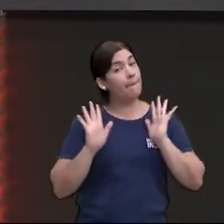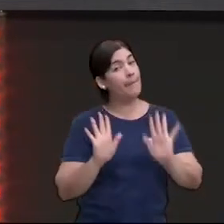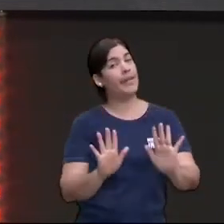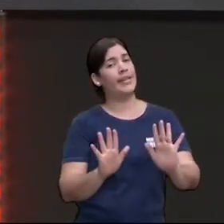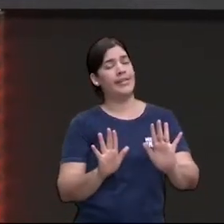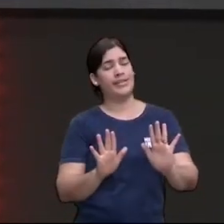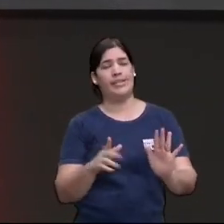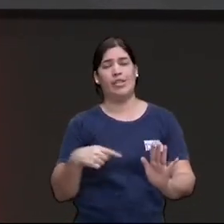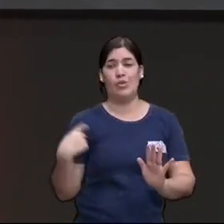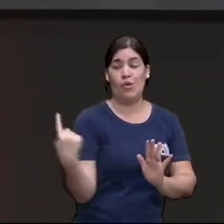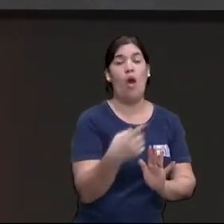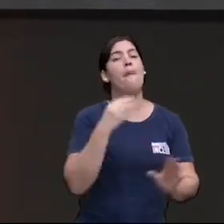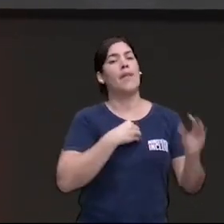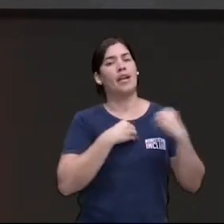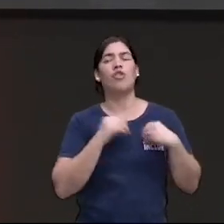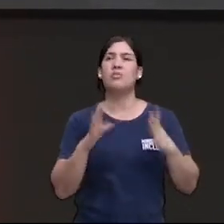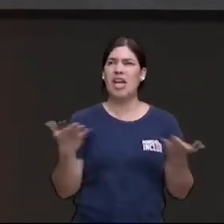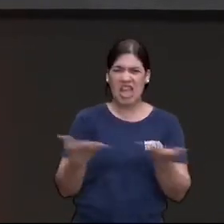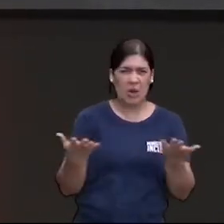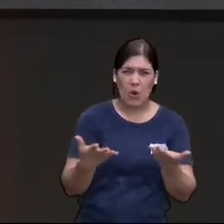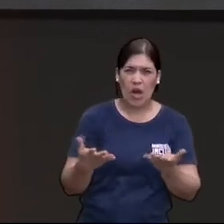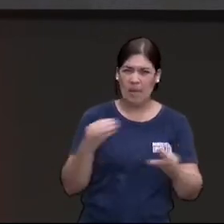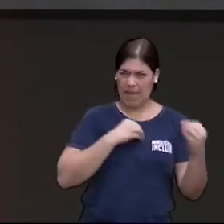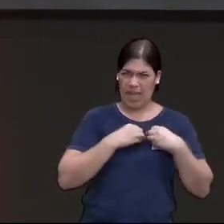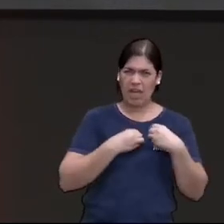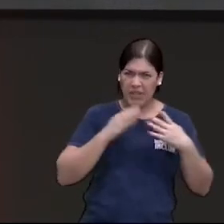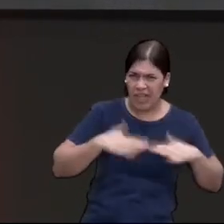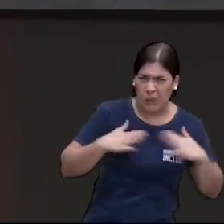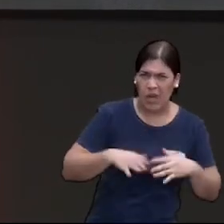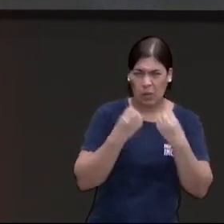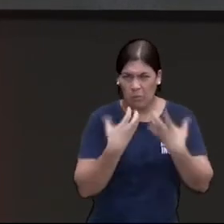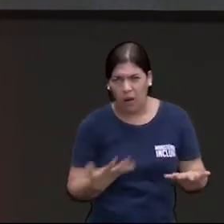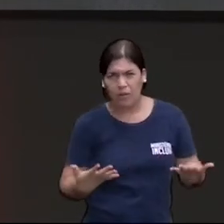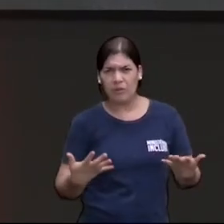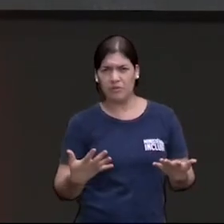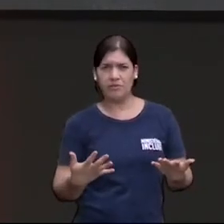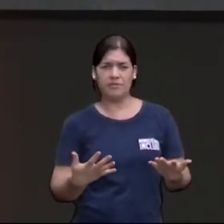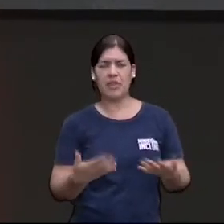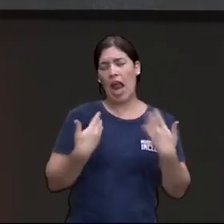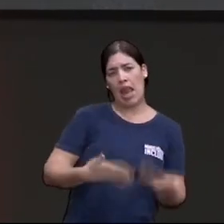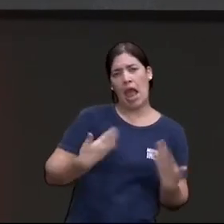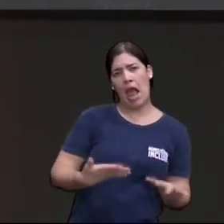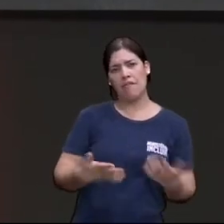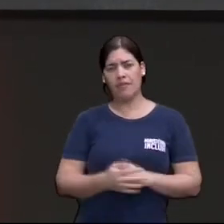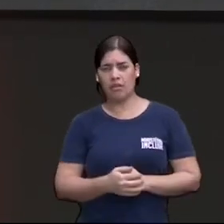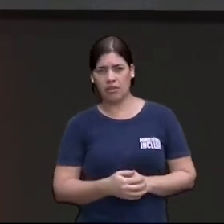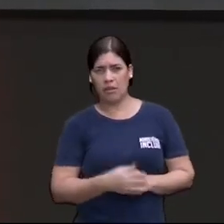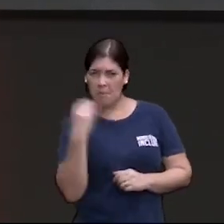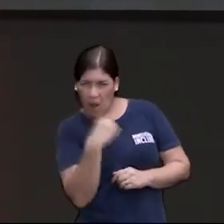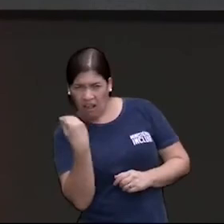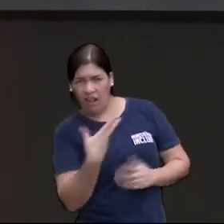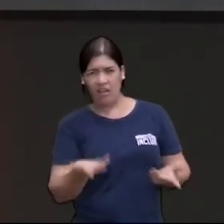somos pecadores, e por isso agora vamos dizer que pecado é tranquilo? Que pecado é tranquilo? É, é, é, mamata?